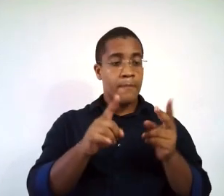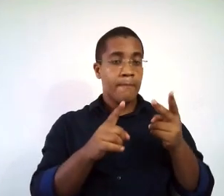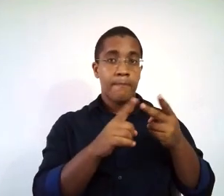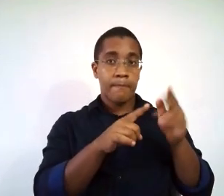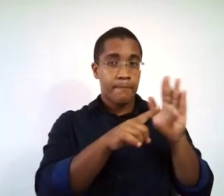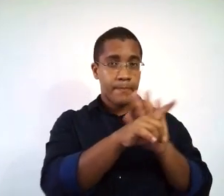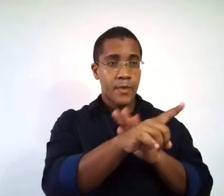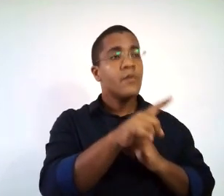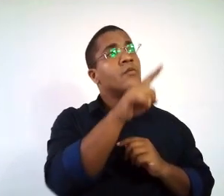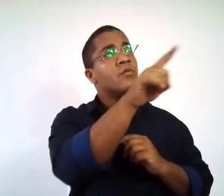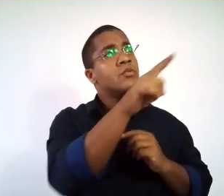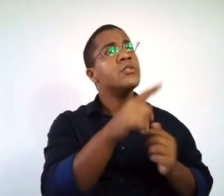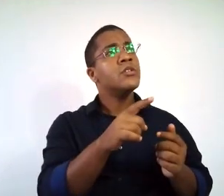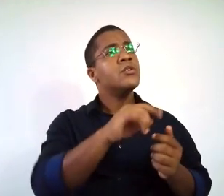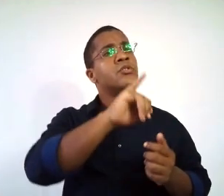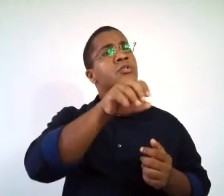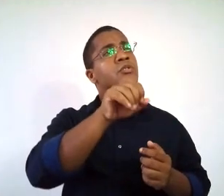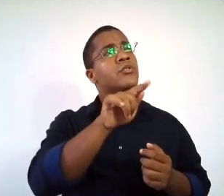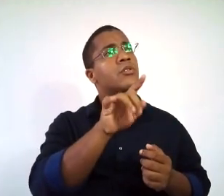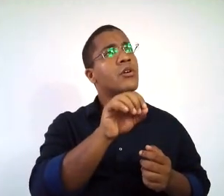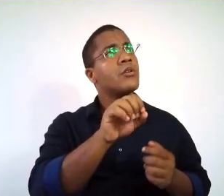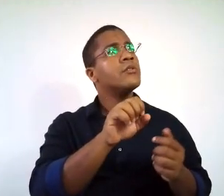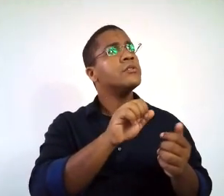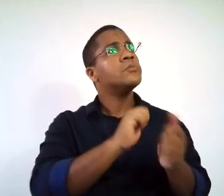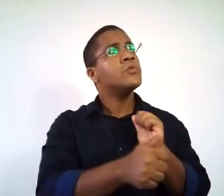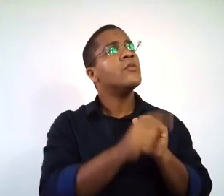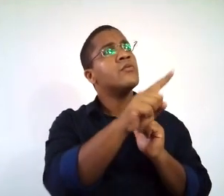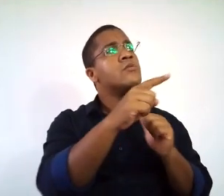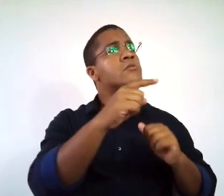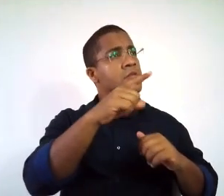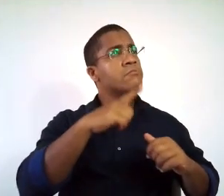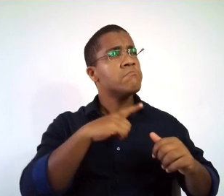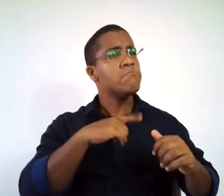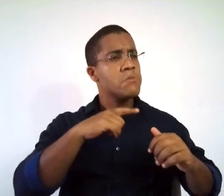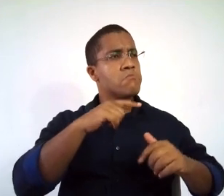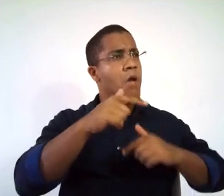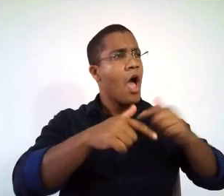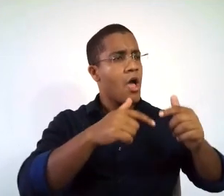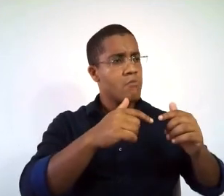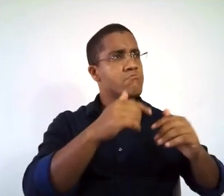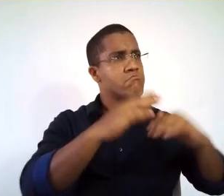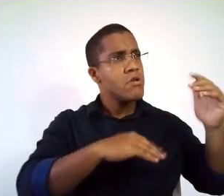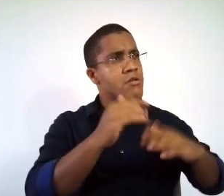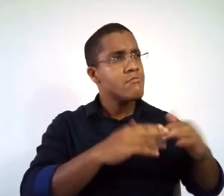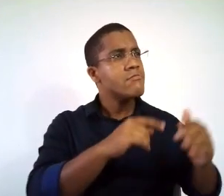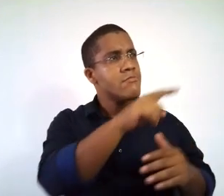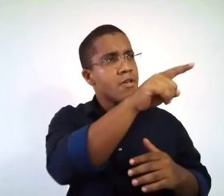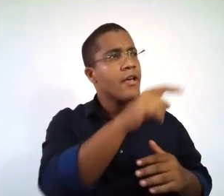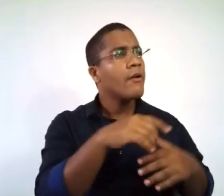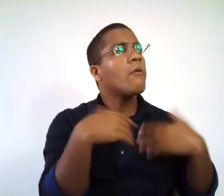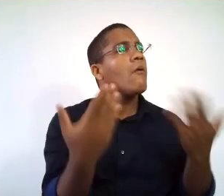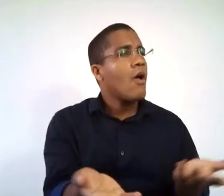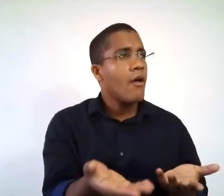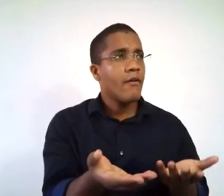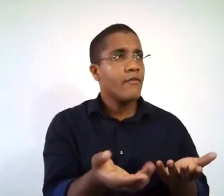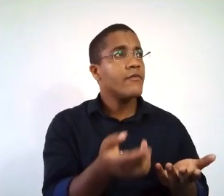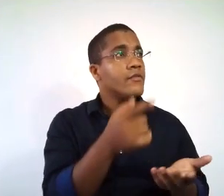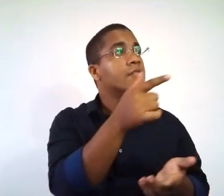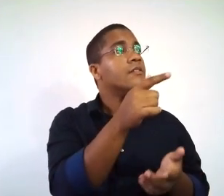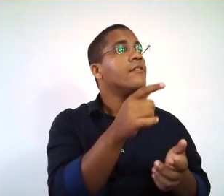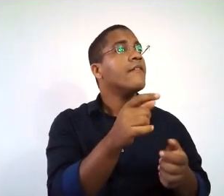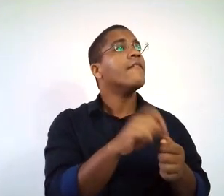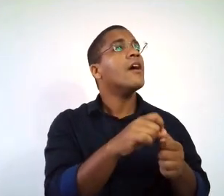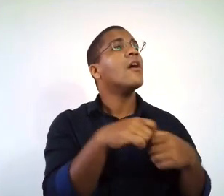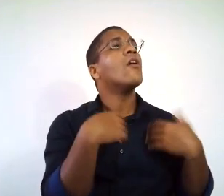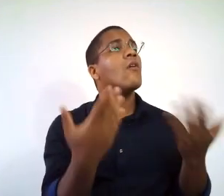quais os jogos esportivos que você pratica? E aí essa pergunta é independente